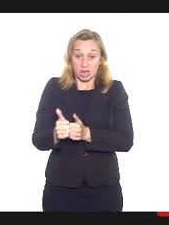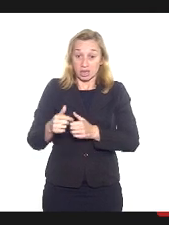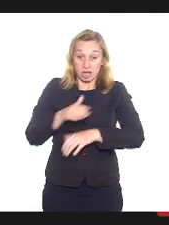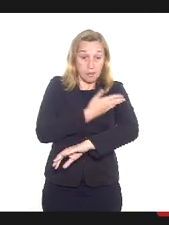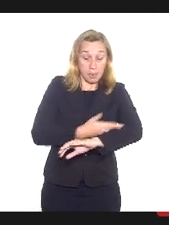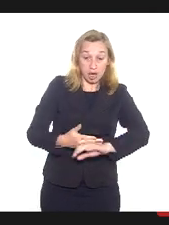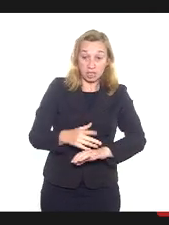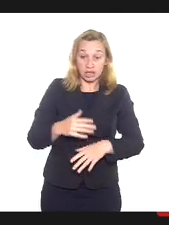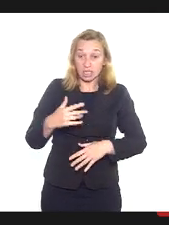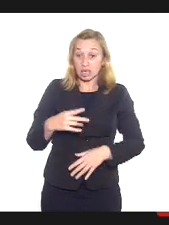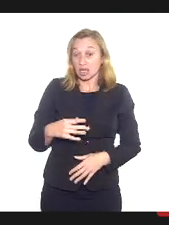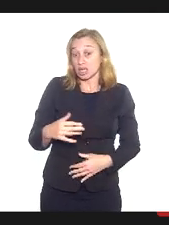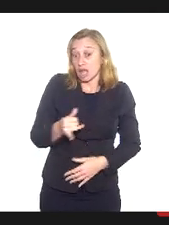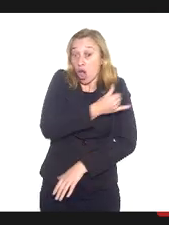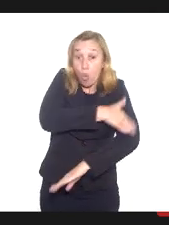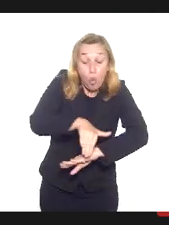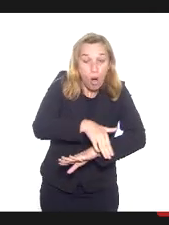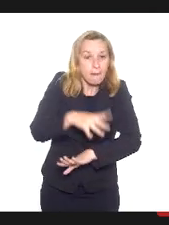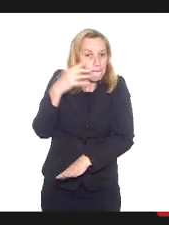menos ainda.